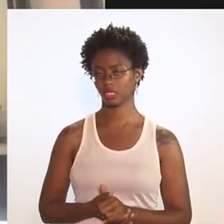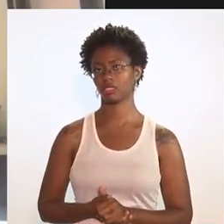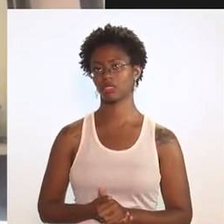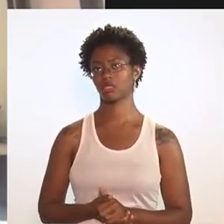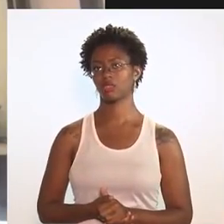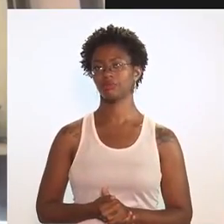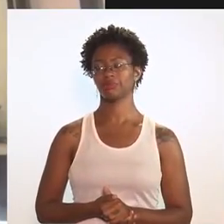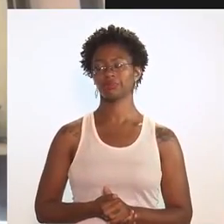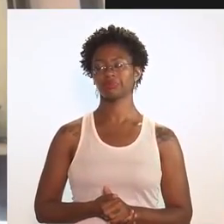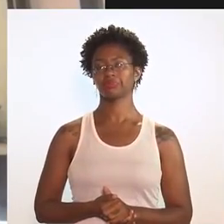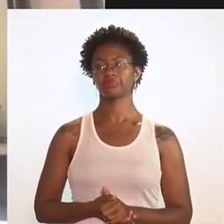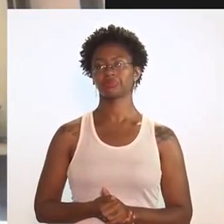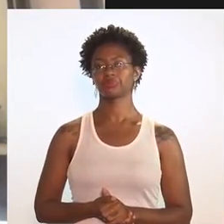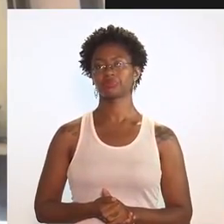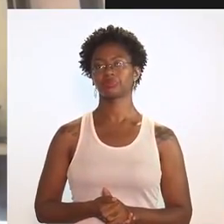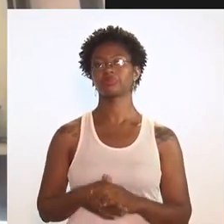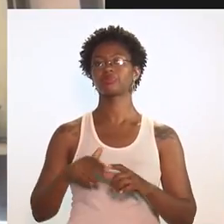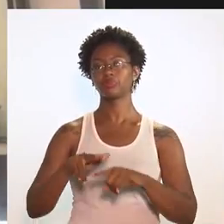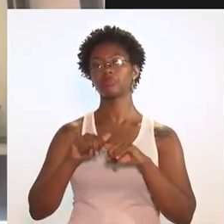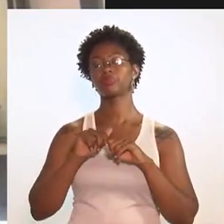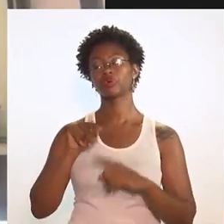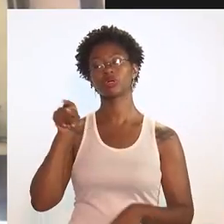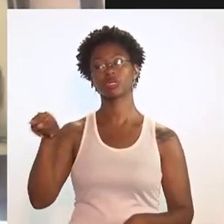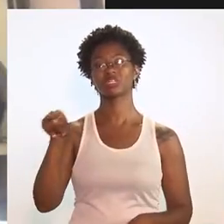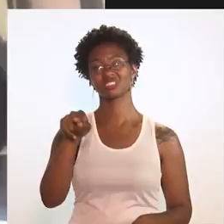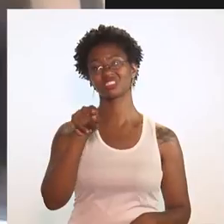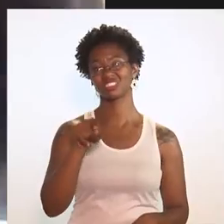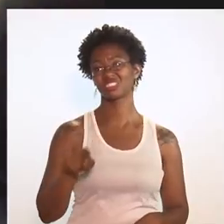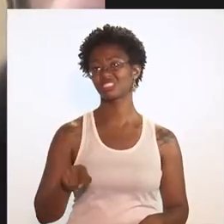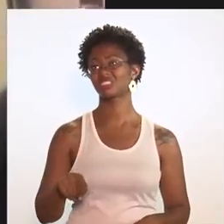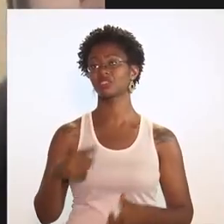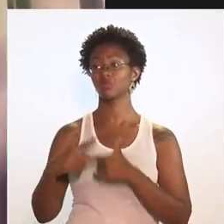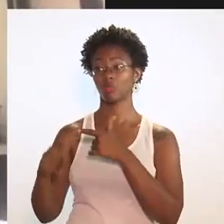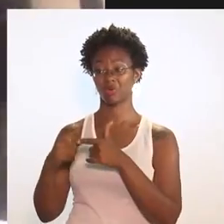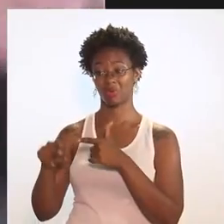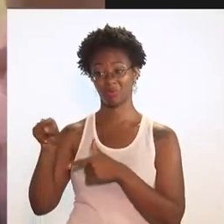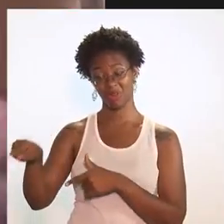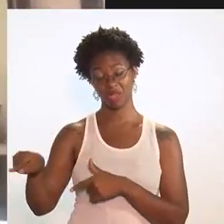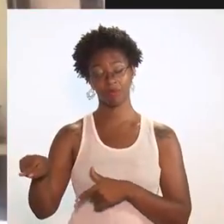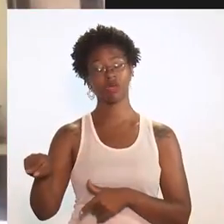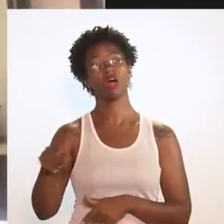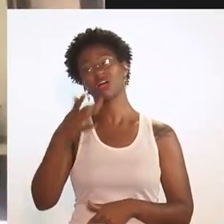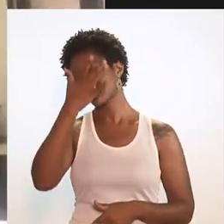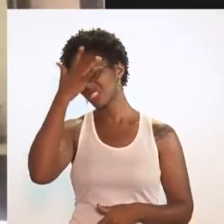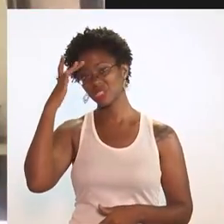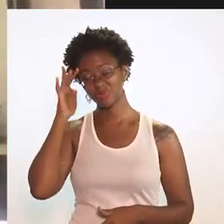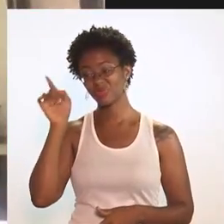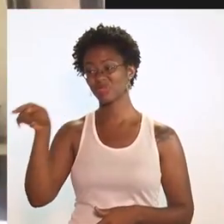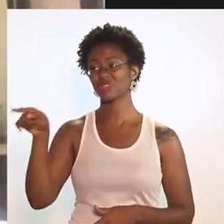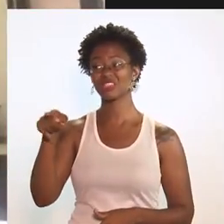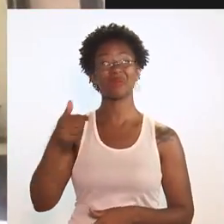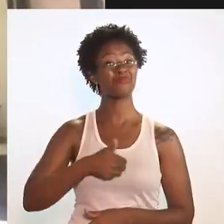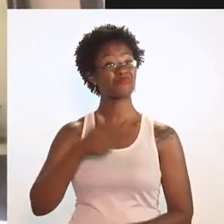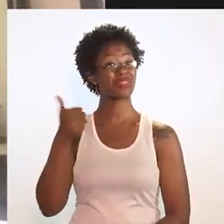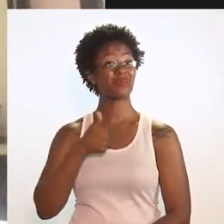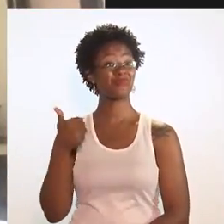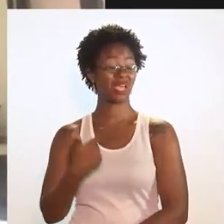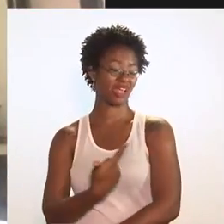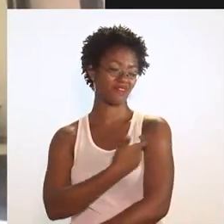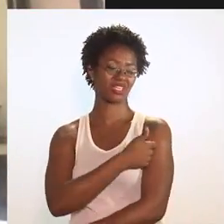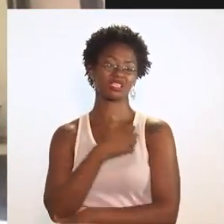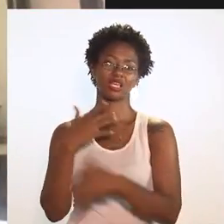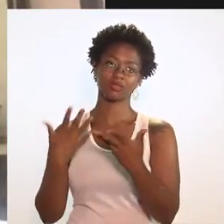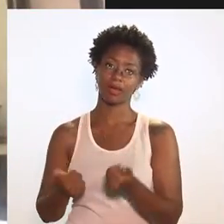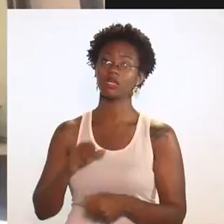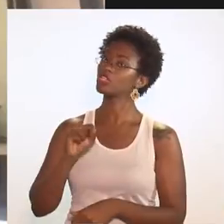dos lenços, da venda dos lenços? Que, por conta justamente dessas comorbidades, dessas questões, essas pessoas seriam as primeiras a serem